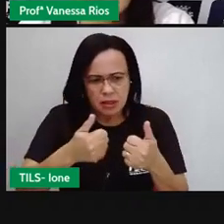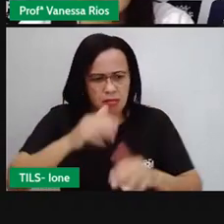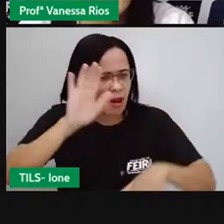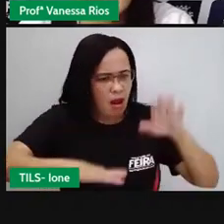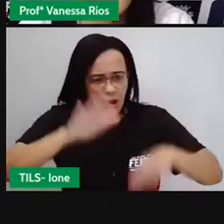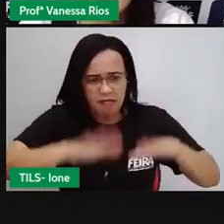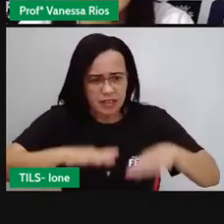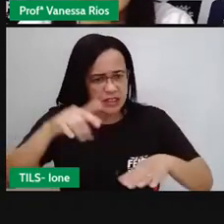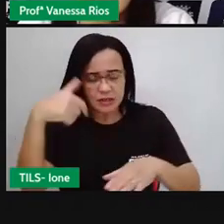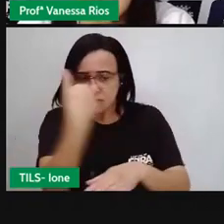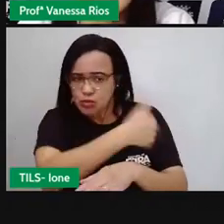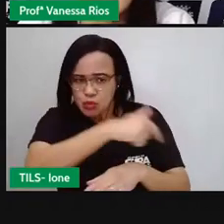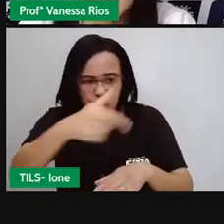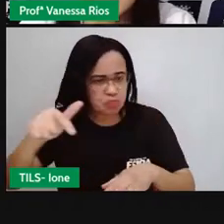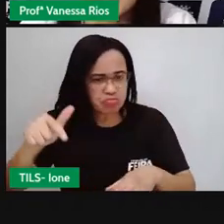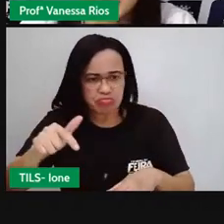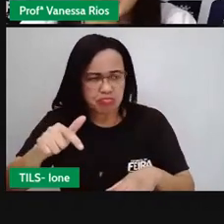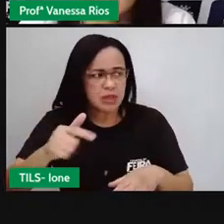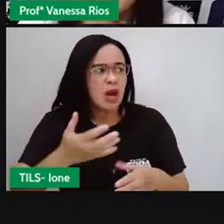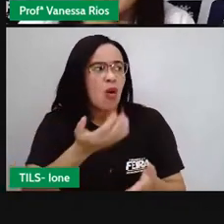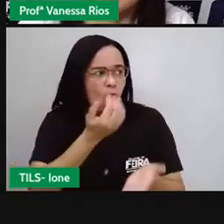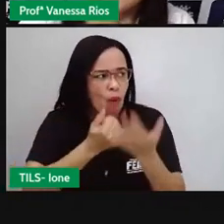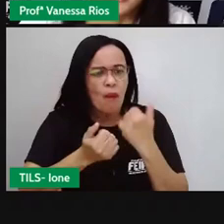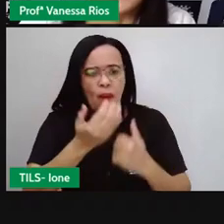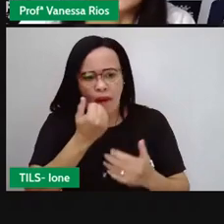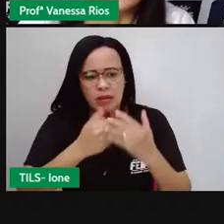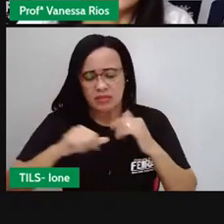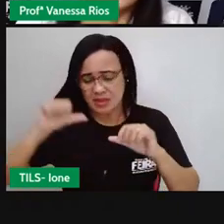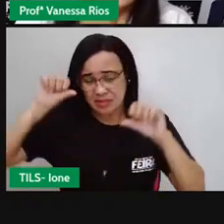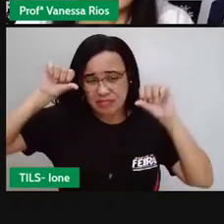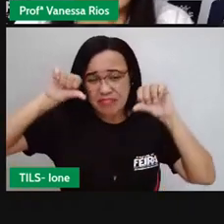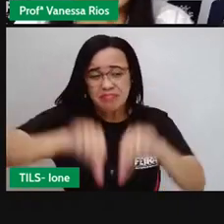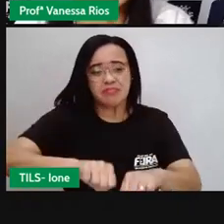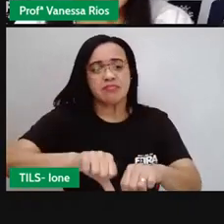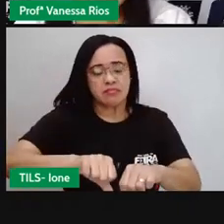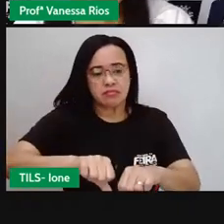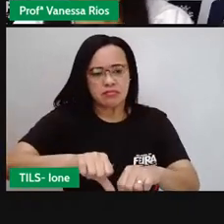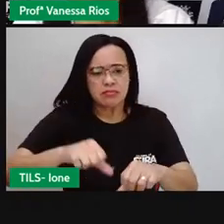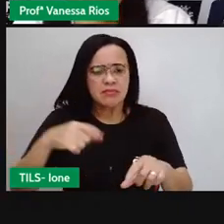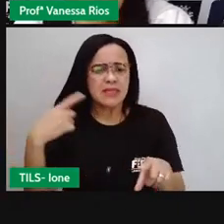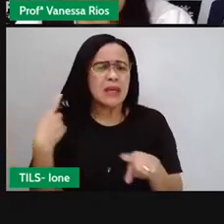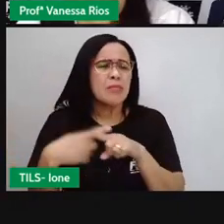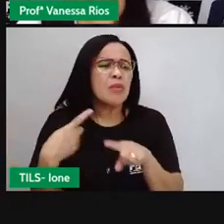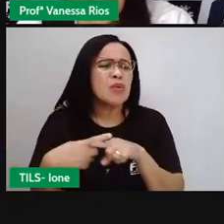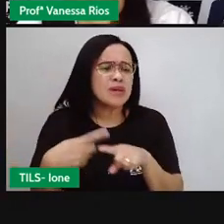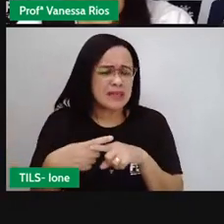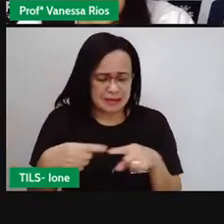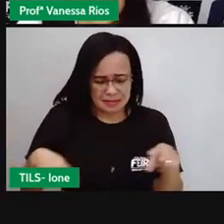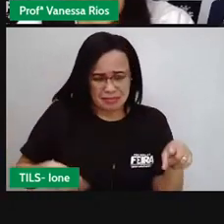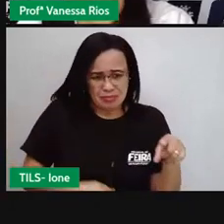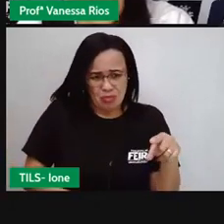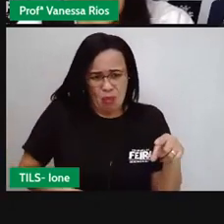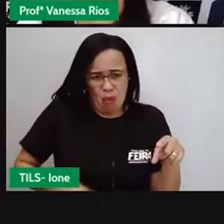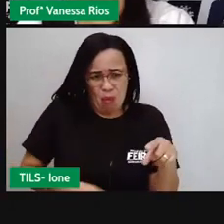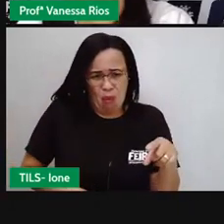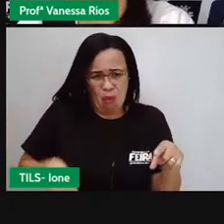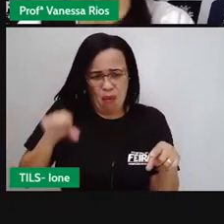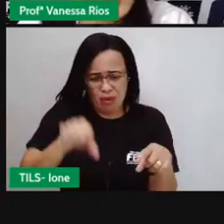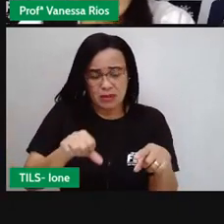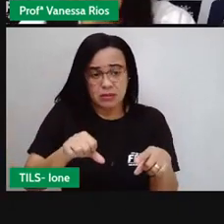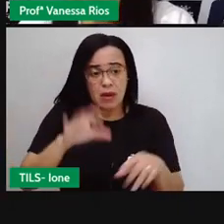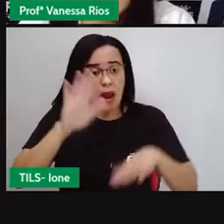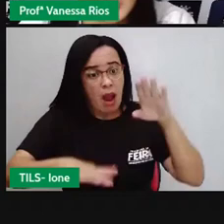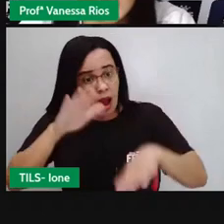digestão do alimento. Essa má digestão pode estar aí ligada a um problema de saúde que a pessoa já tem,